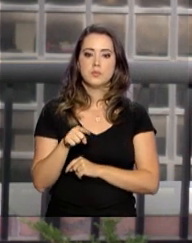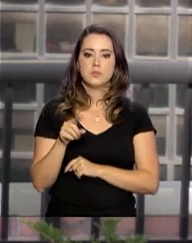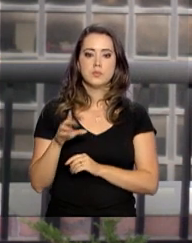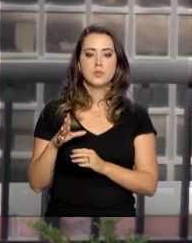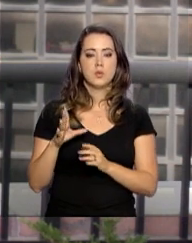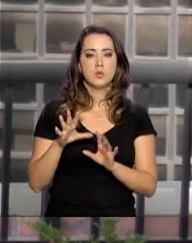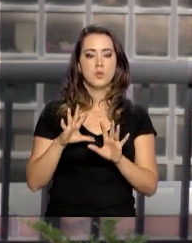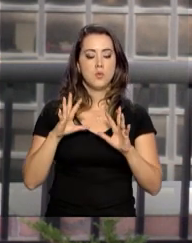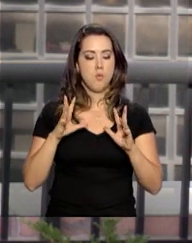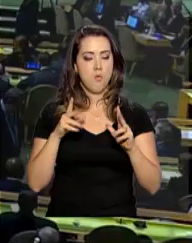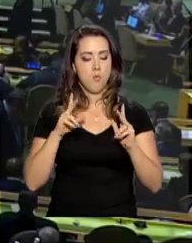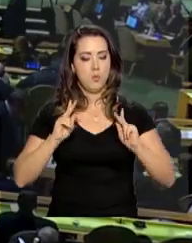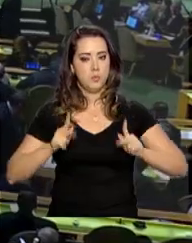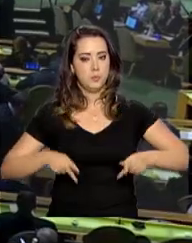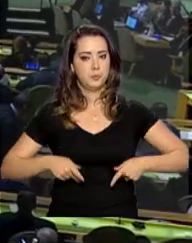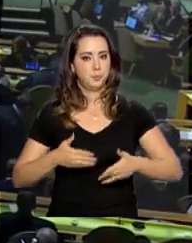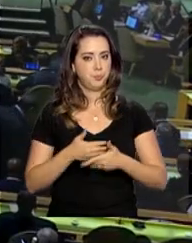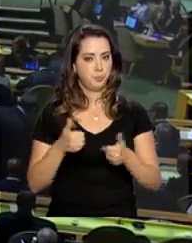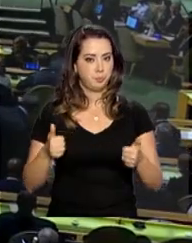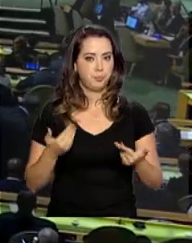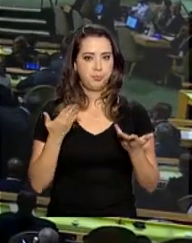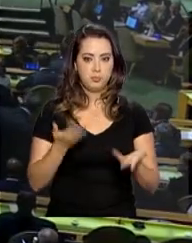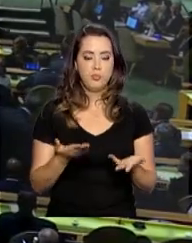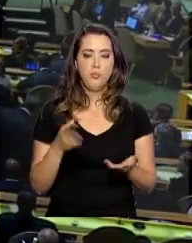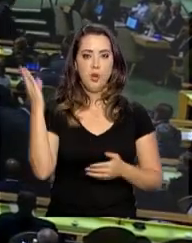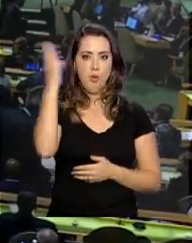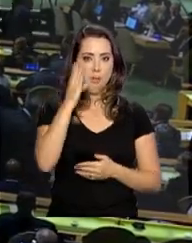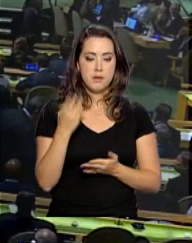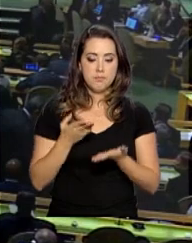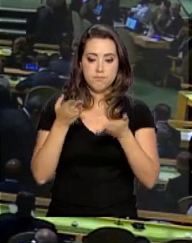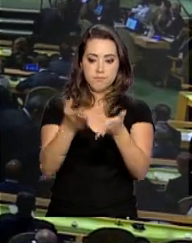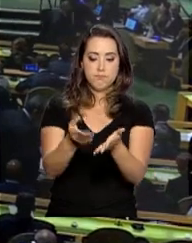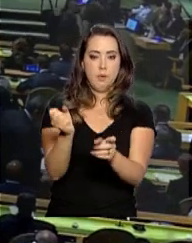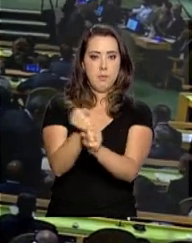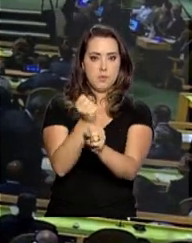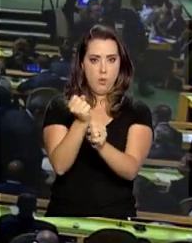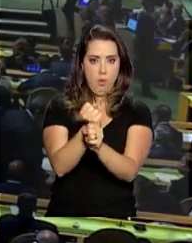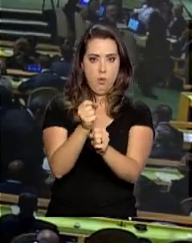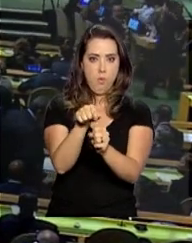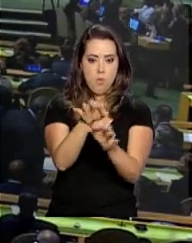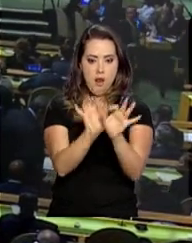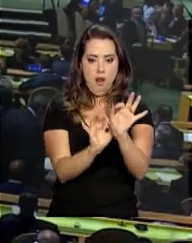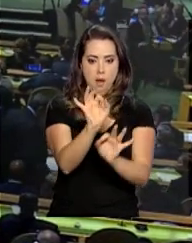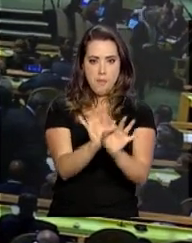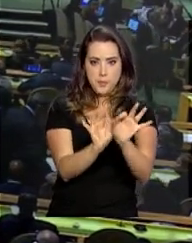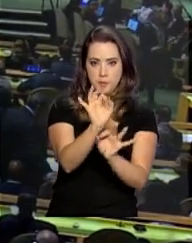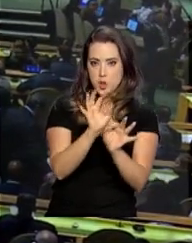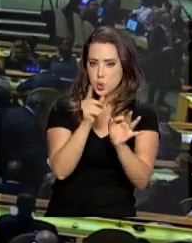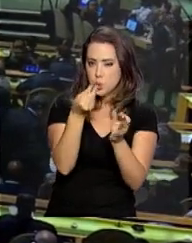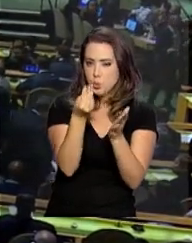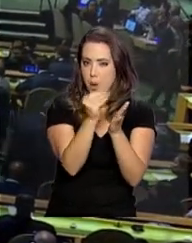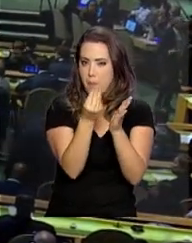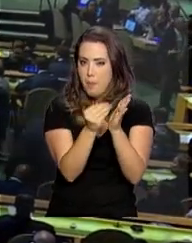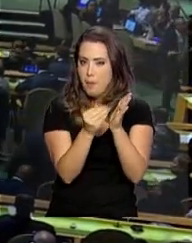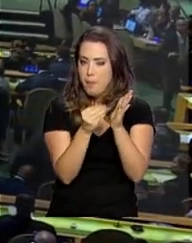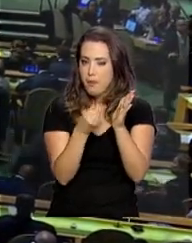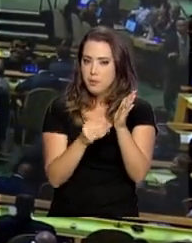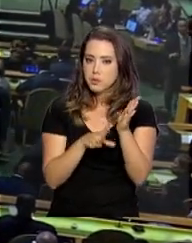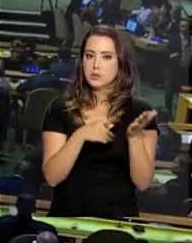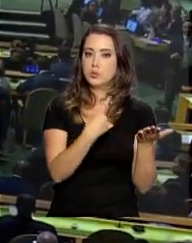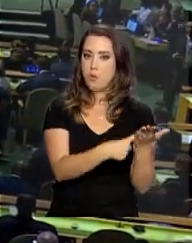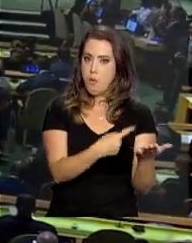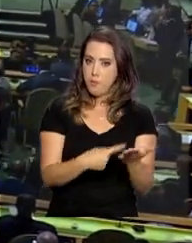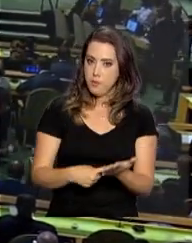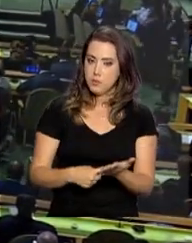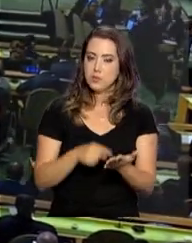humanidade melhor. O Brasil participou ativamente da construção da Agenda 2030 e agora um dos principais desafios